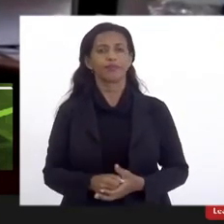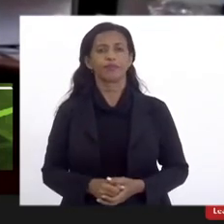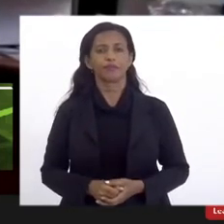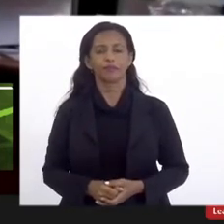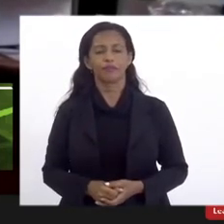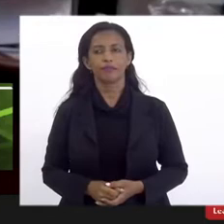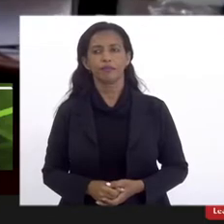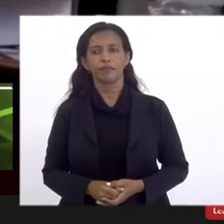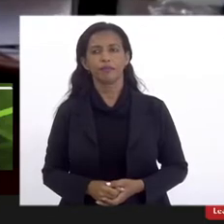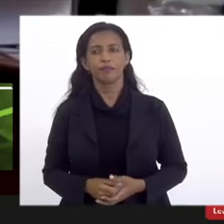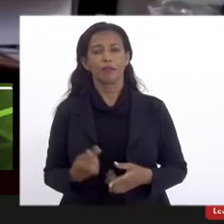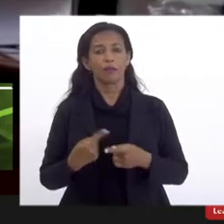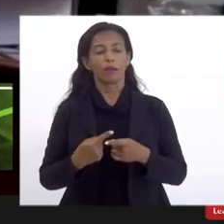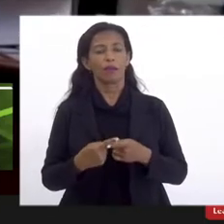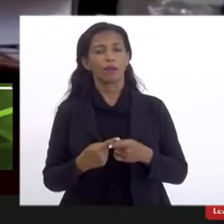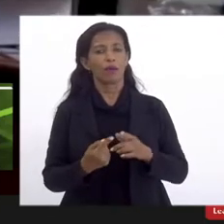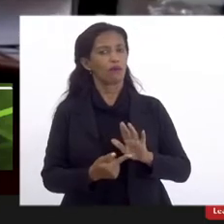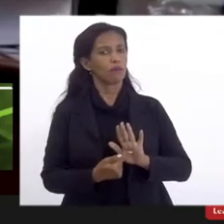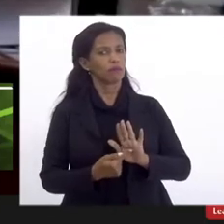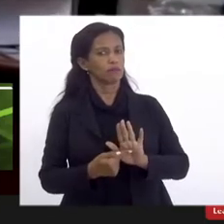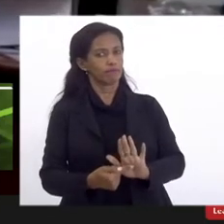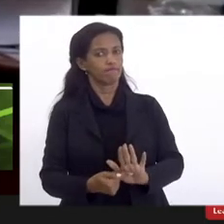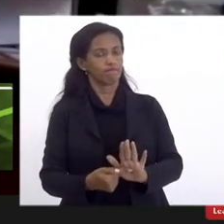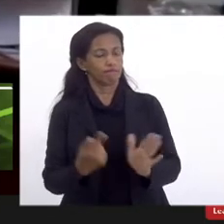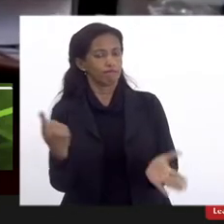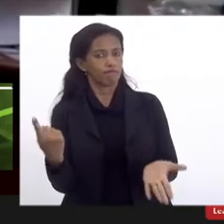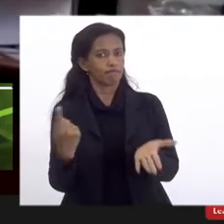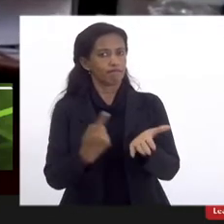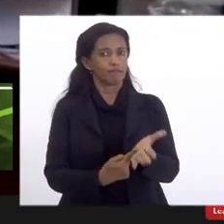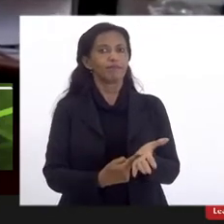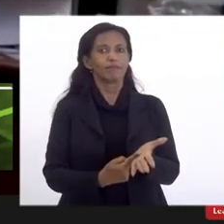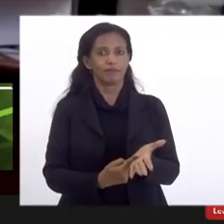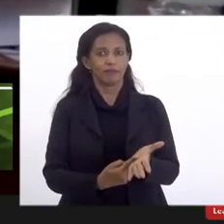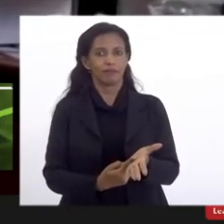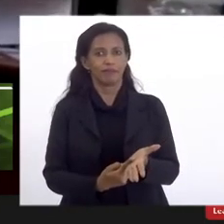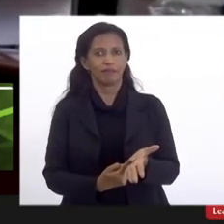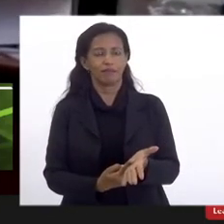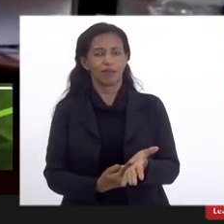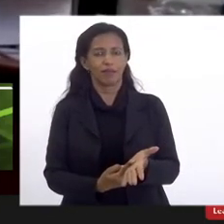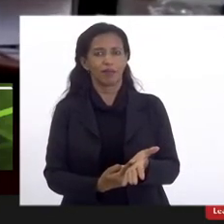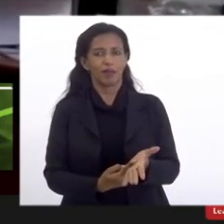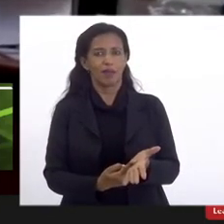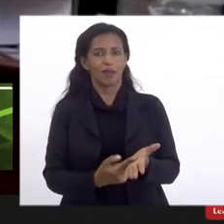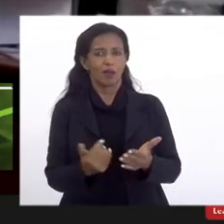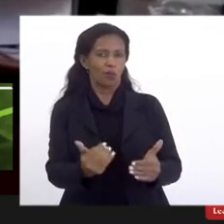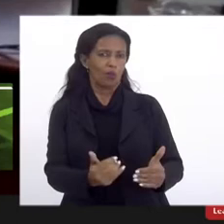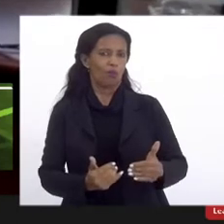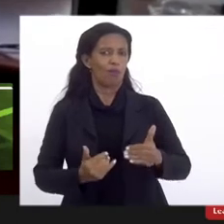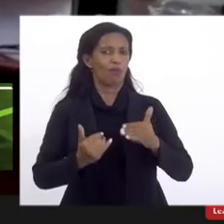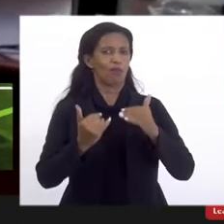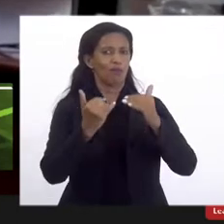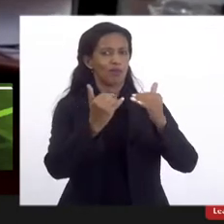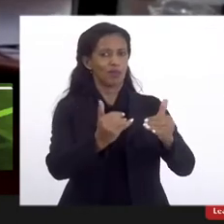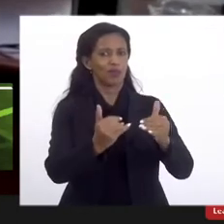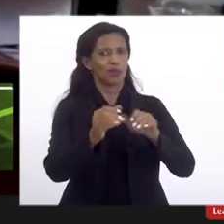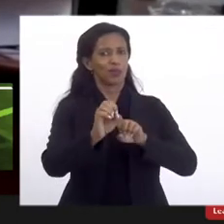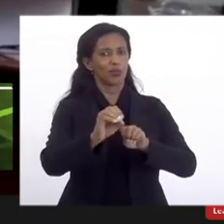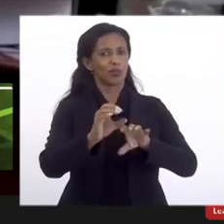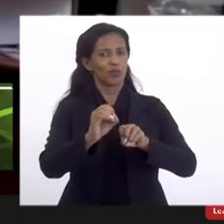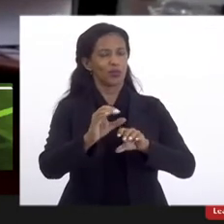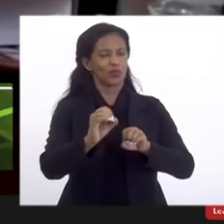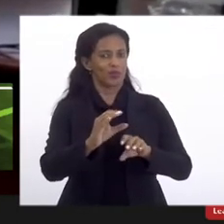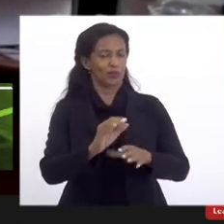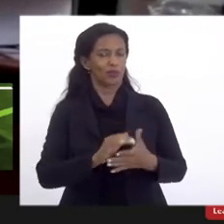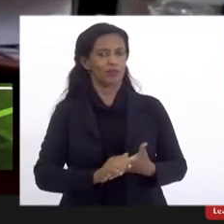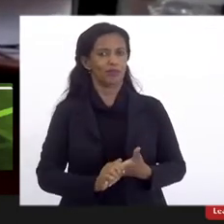assinala um marco no amadurecimento do ensino superior no estado do Rio de Janeiro. Nós